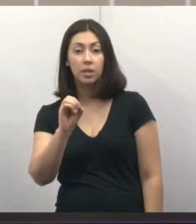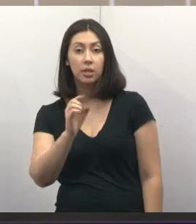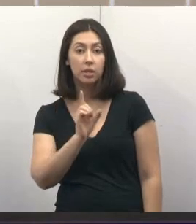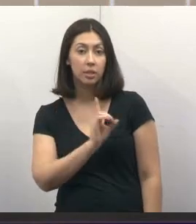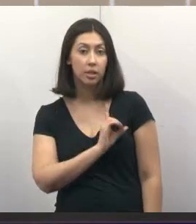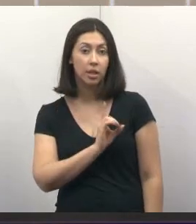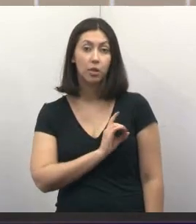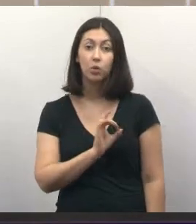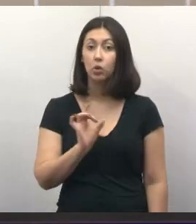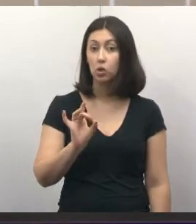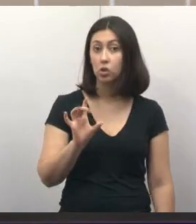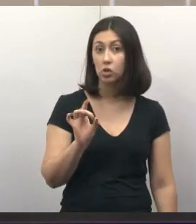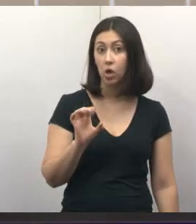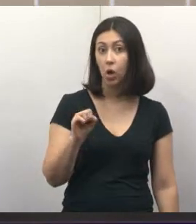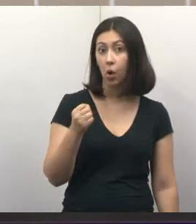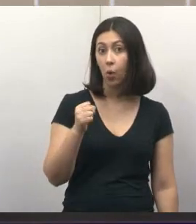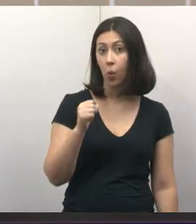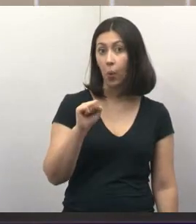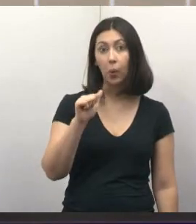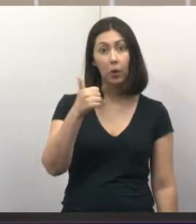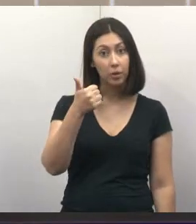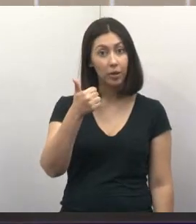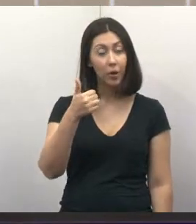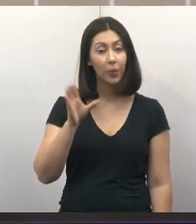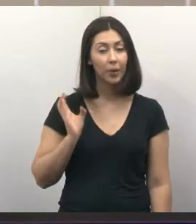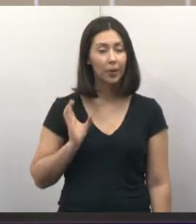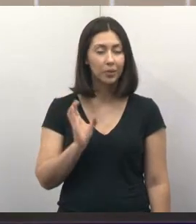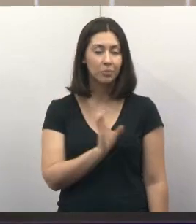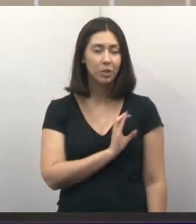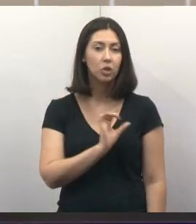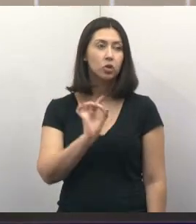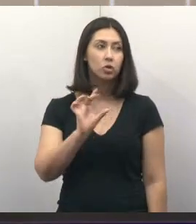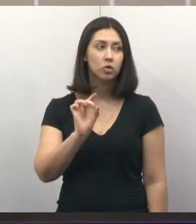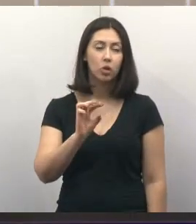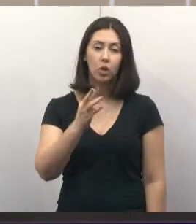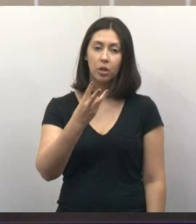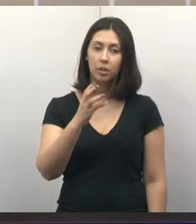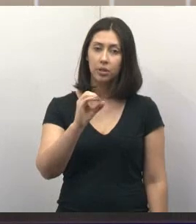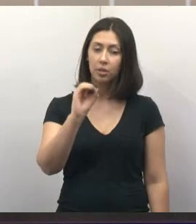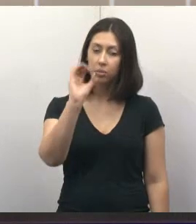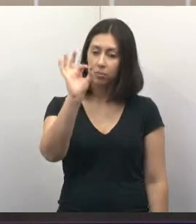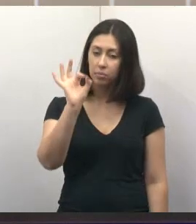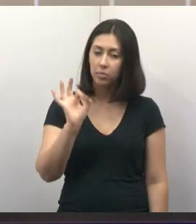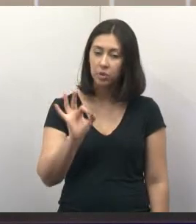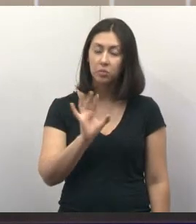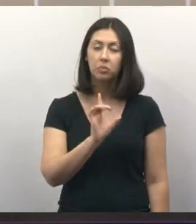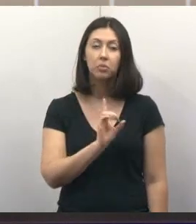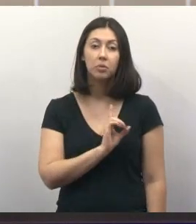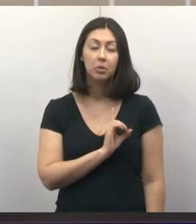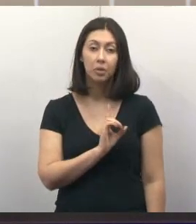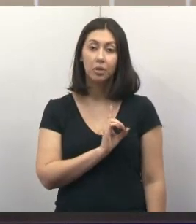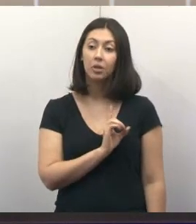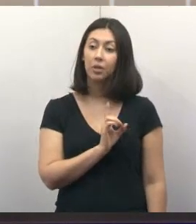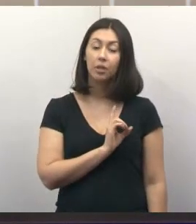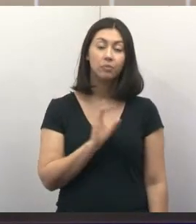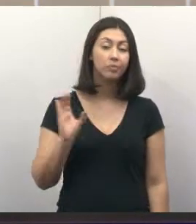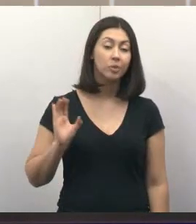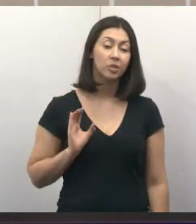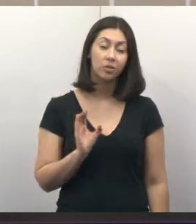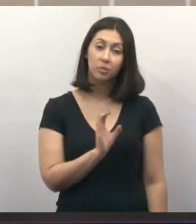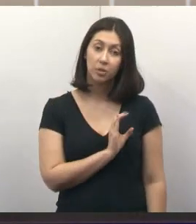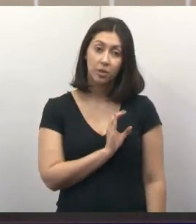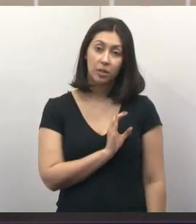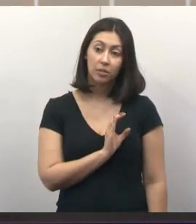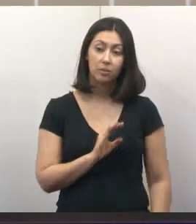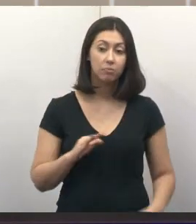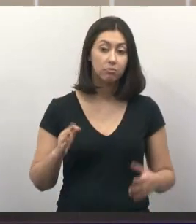é comissionado. Ou seja, apenas 30% dos delegados são comissionados.